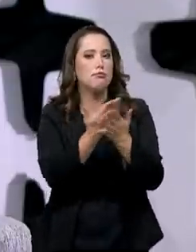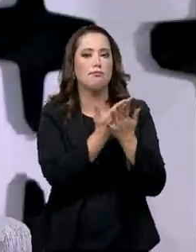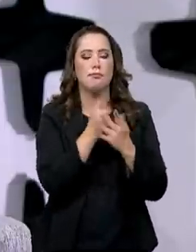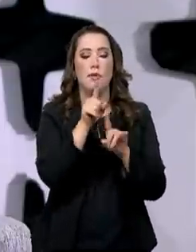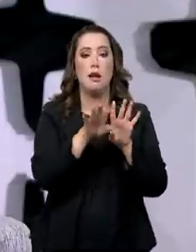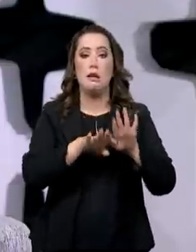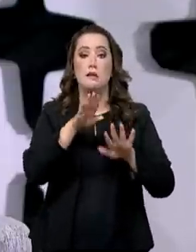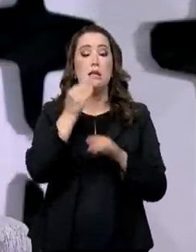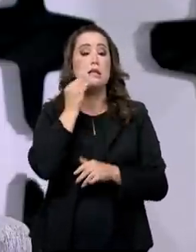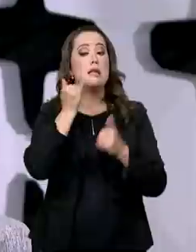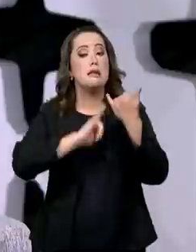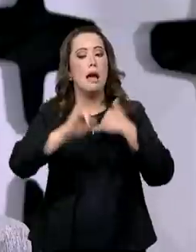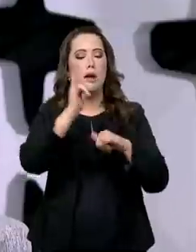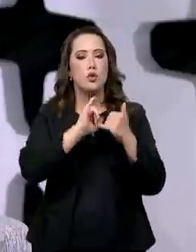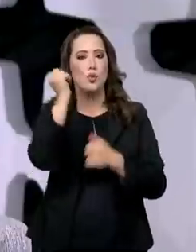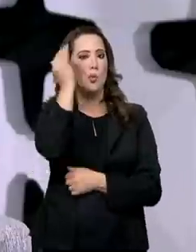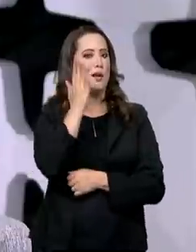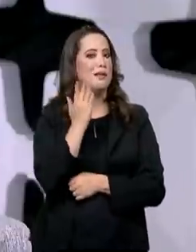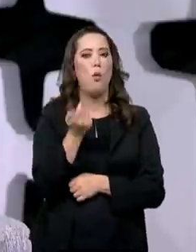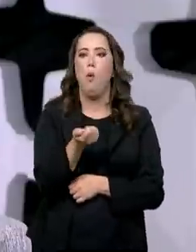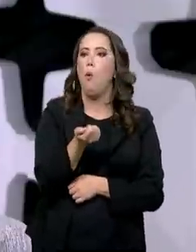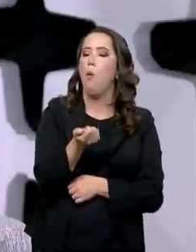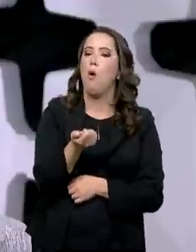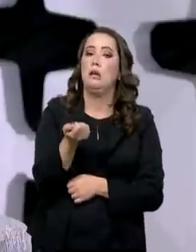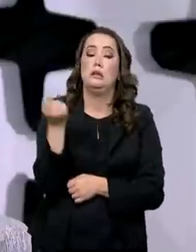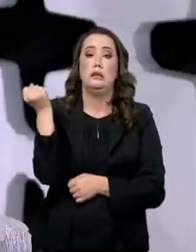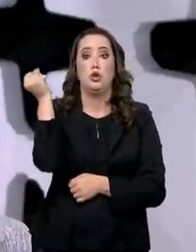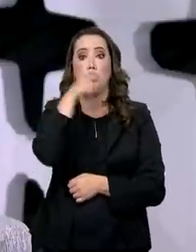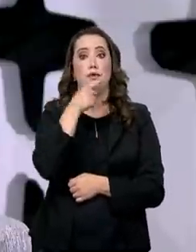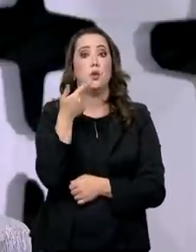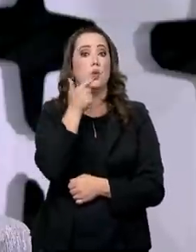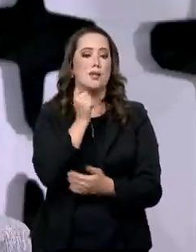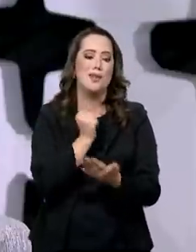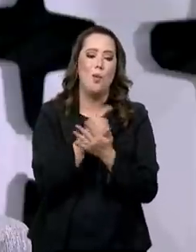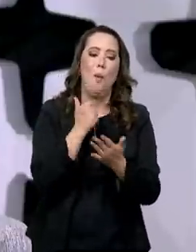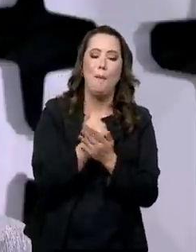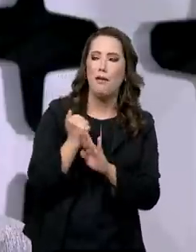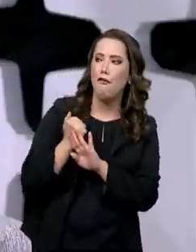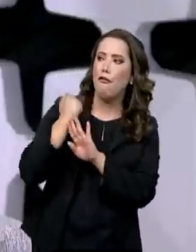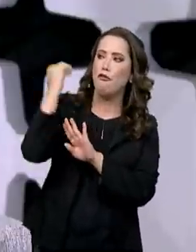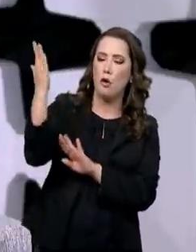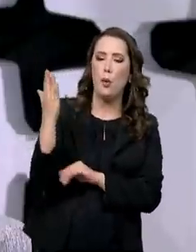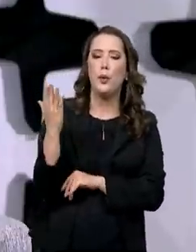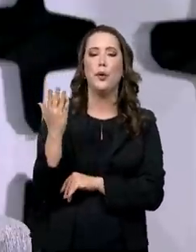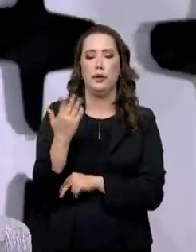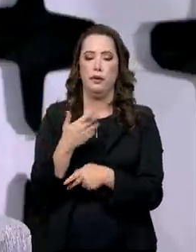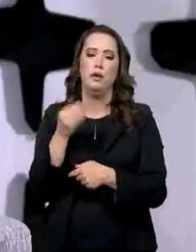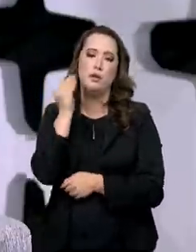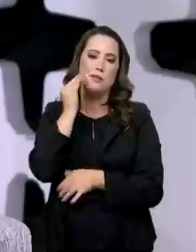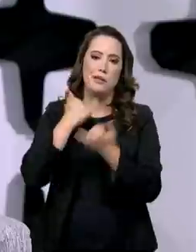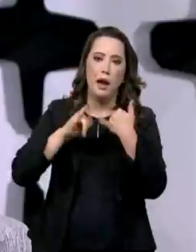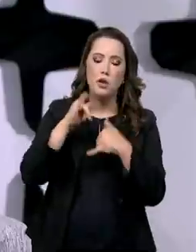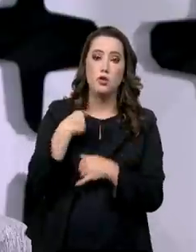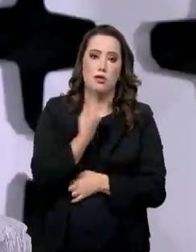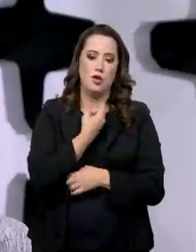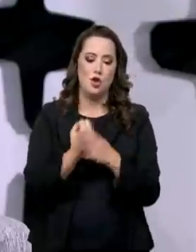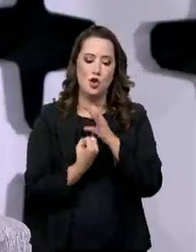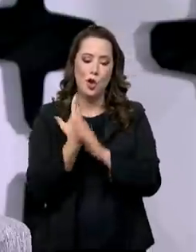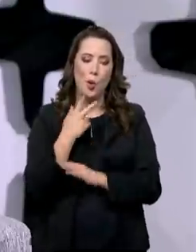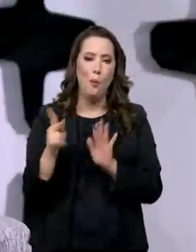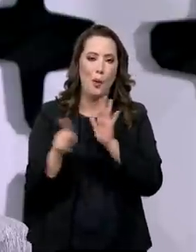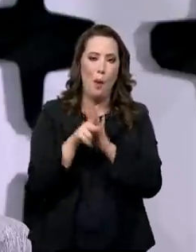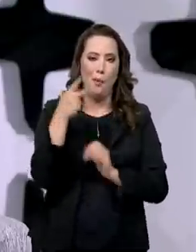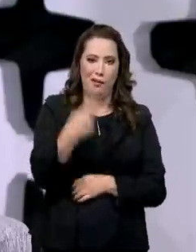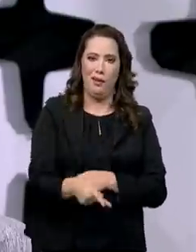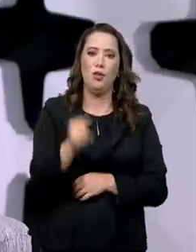tinha muita dificuldade de importação de testes diagnósticos no início. Então, nós desenvolvemos isso no Brasil. Hoje, nós temos testes